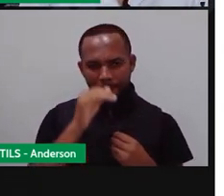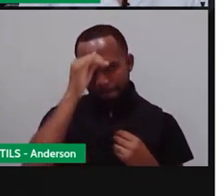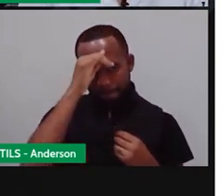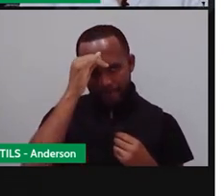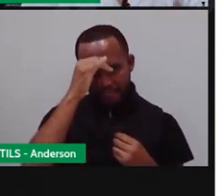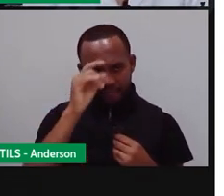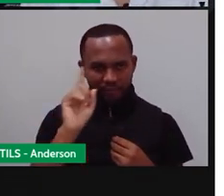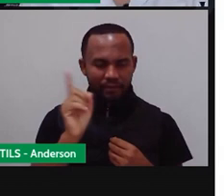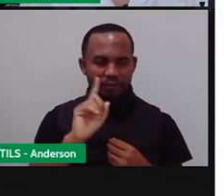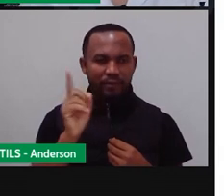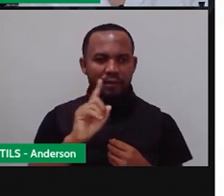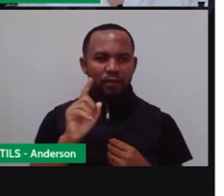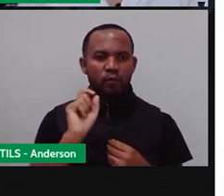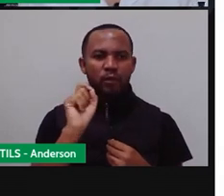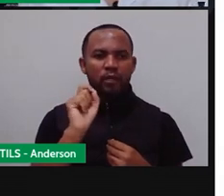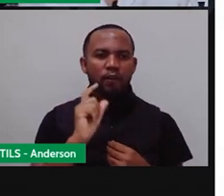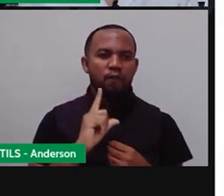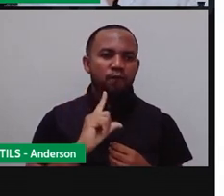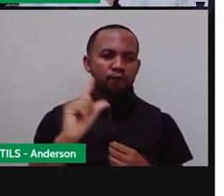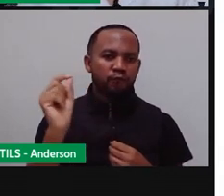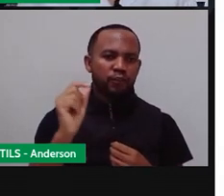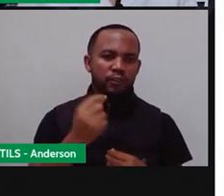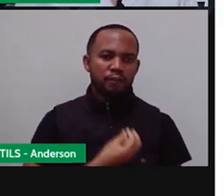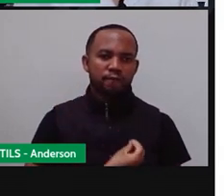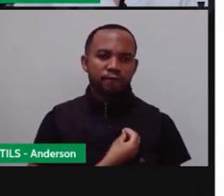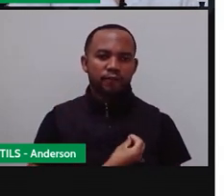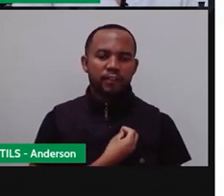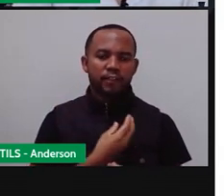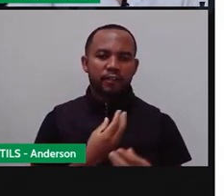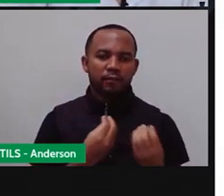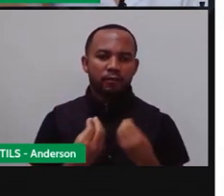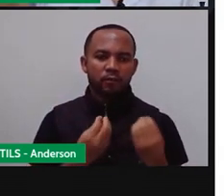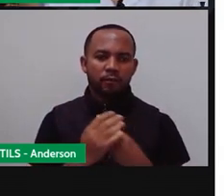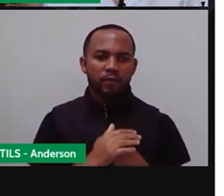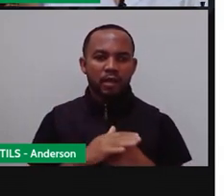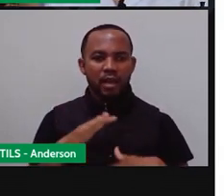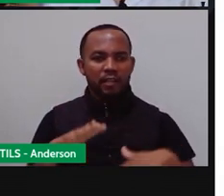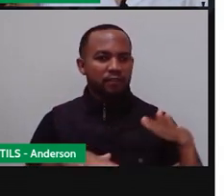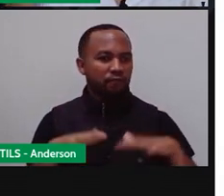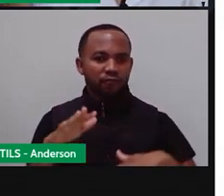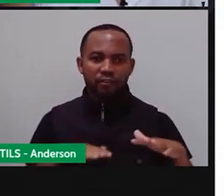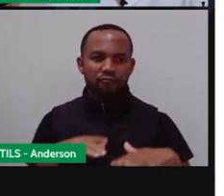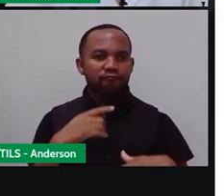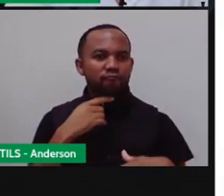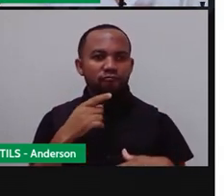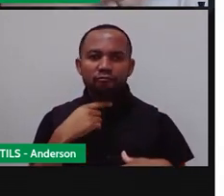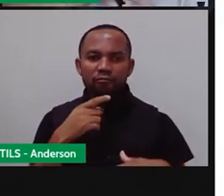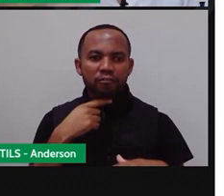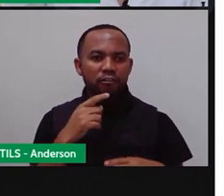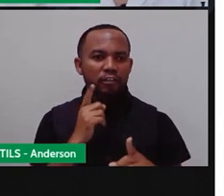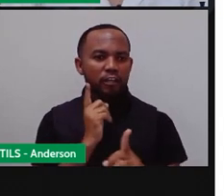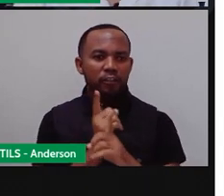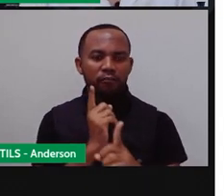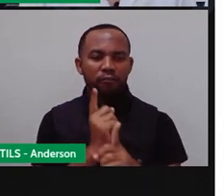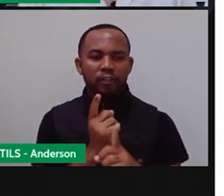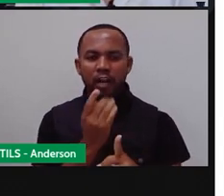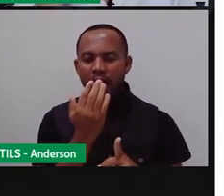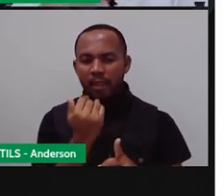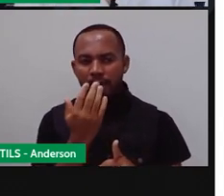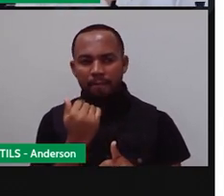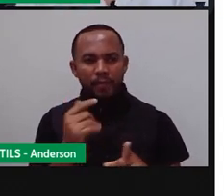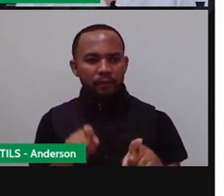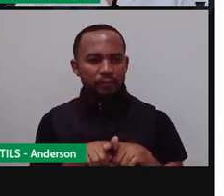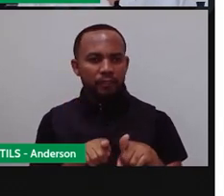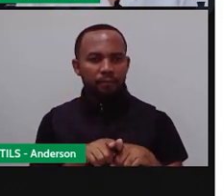queriam o quê? Fugir da vida dura na natureza selvagem. Então, às vezes, eles não encontravam o alimento e sabiam que naquela aldeia ali